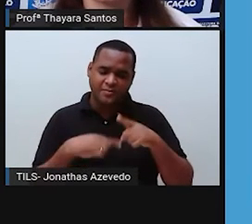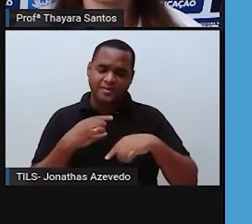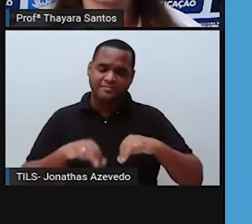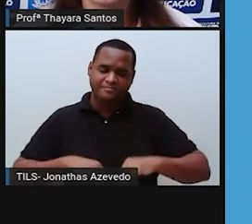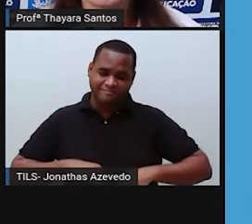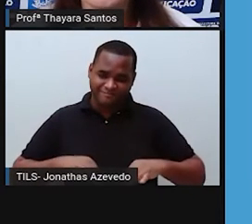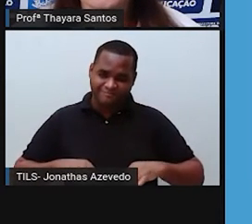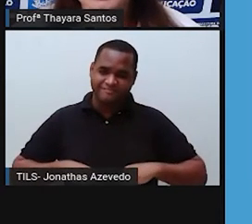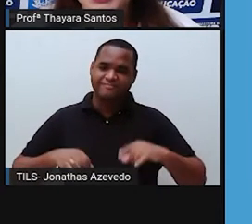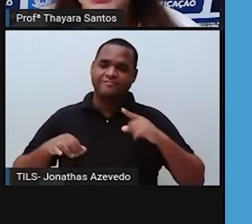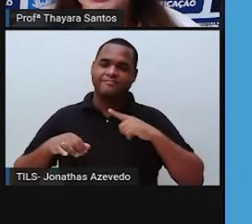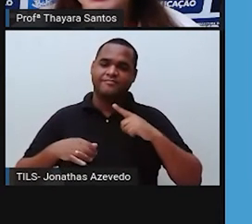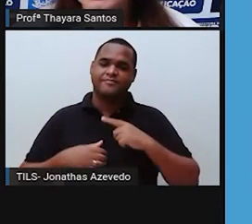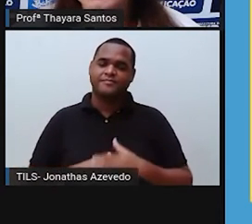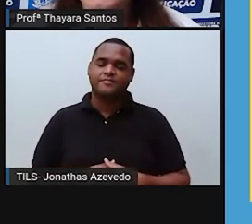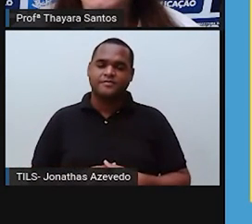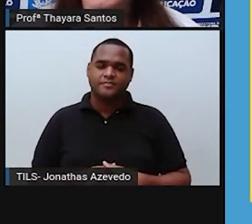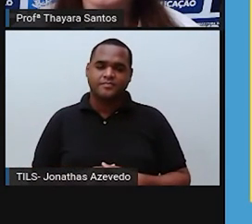consequências.